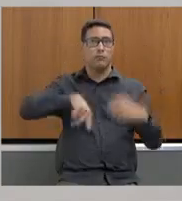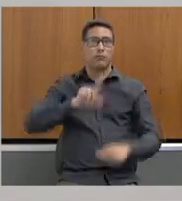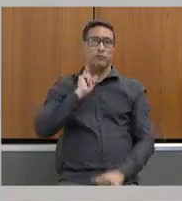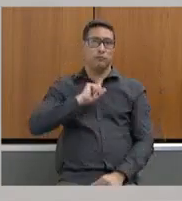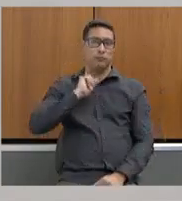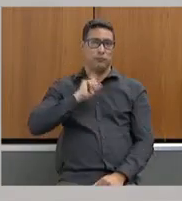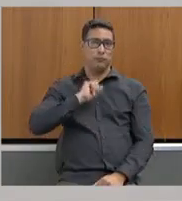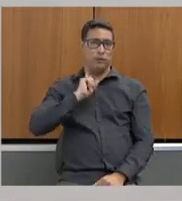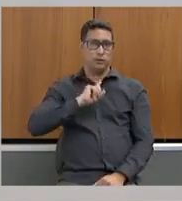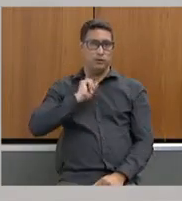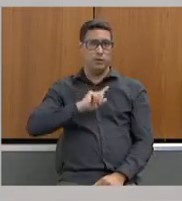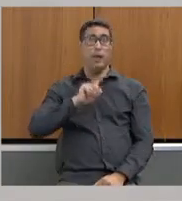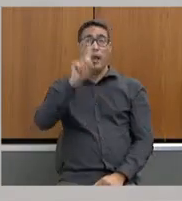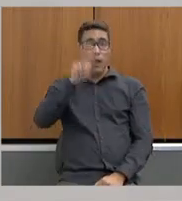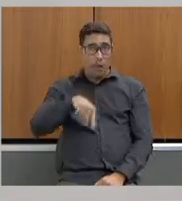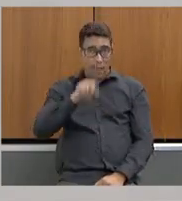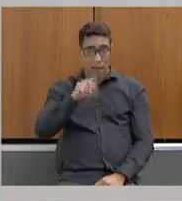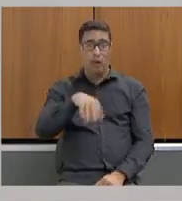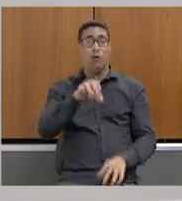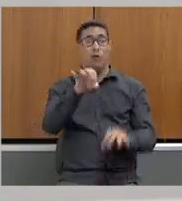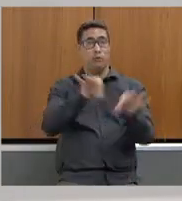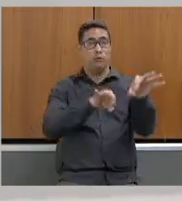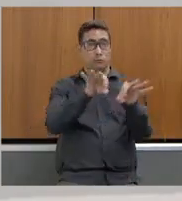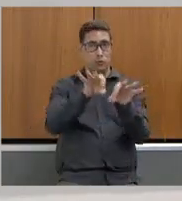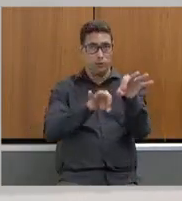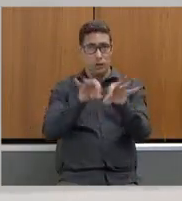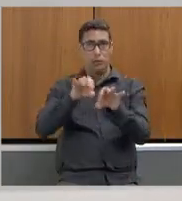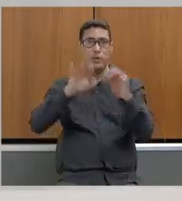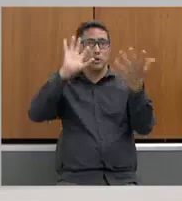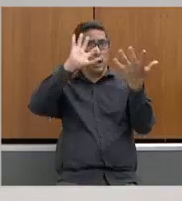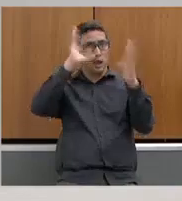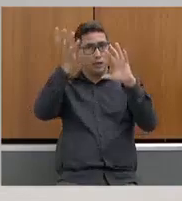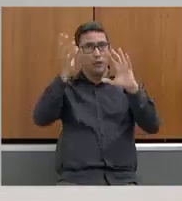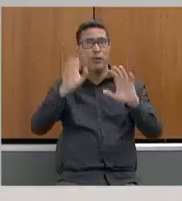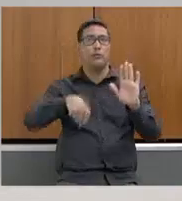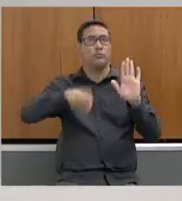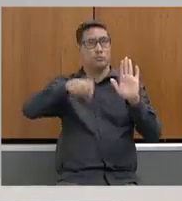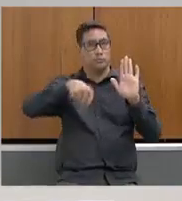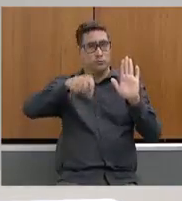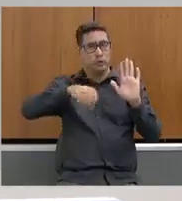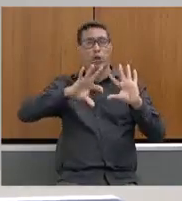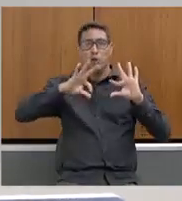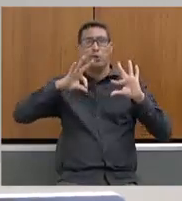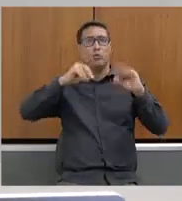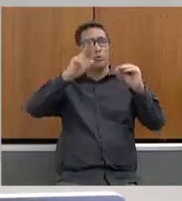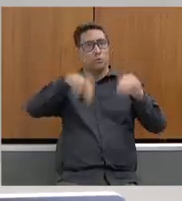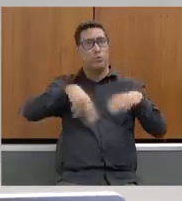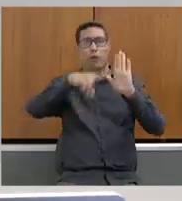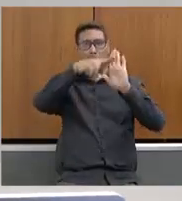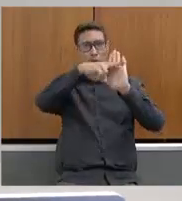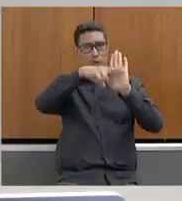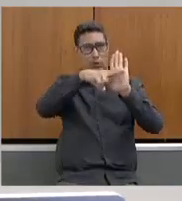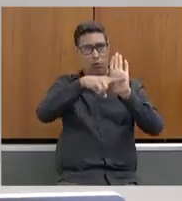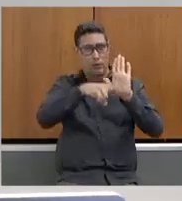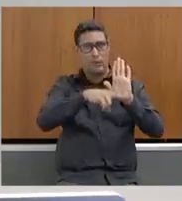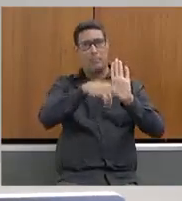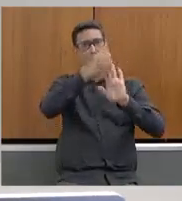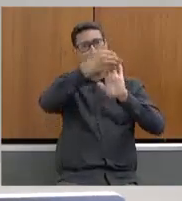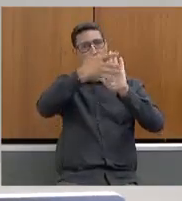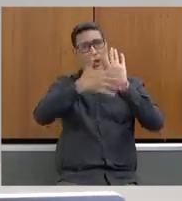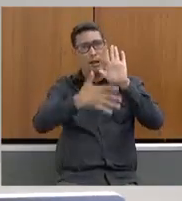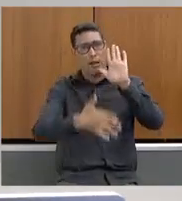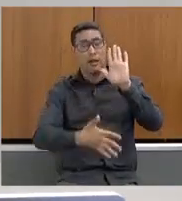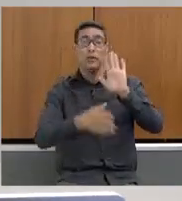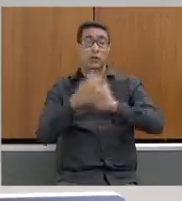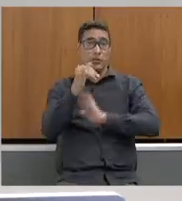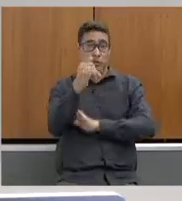Gerais. Ele é um programa de revisão, sim, de todas as normas infralegais. Quando